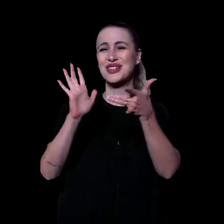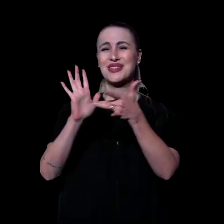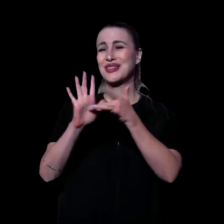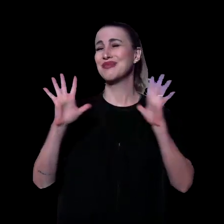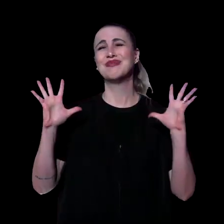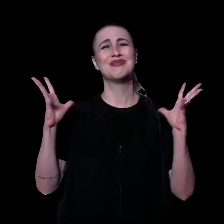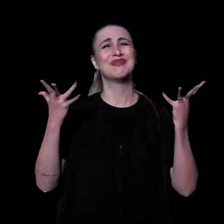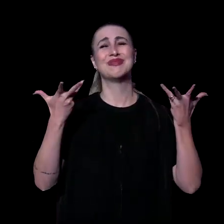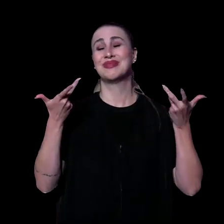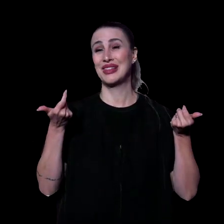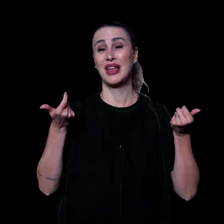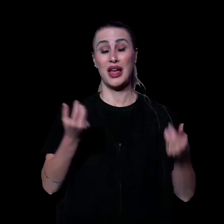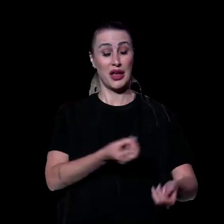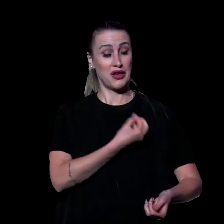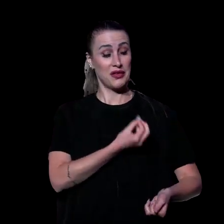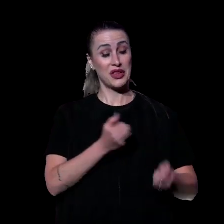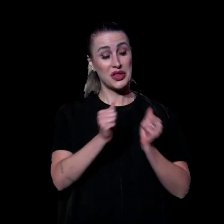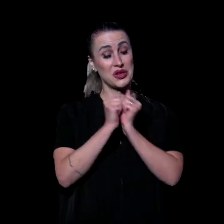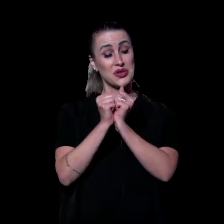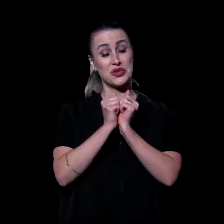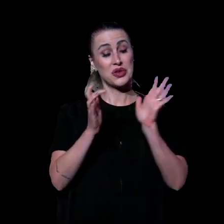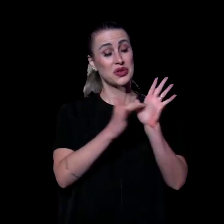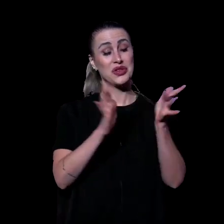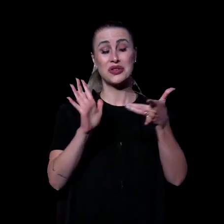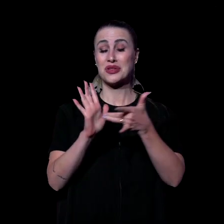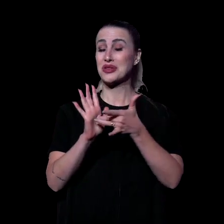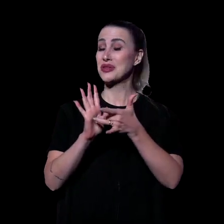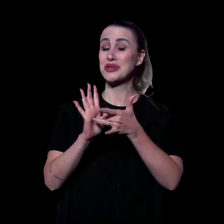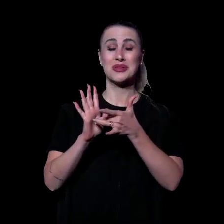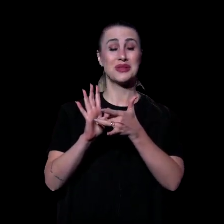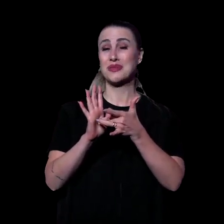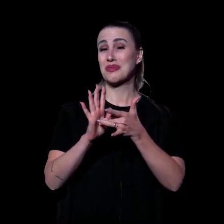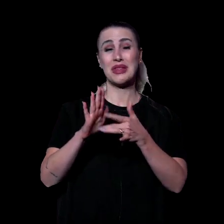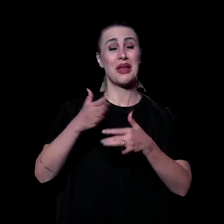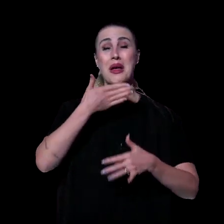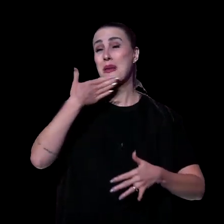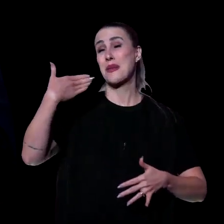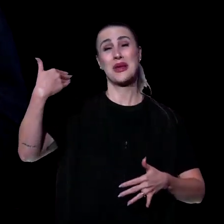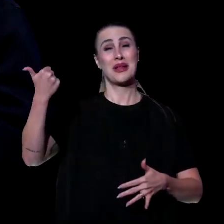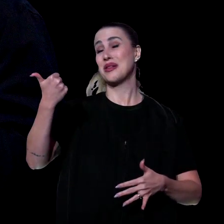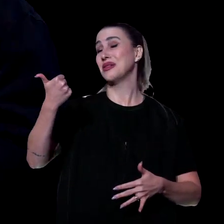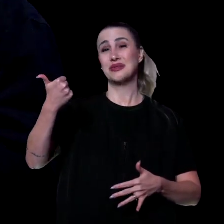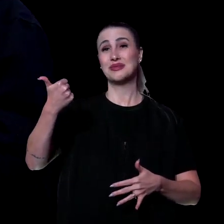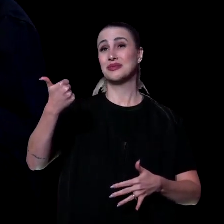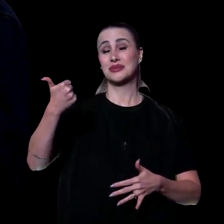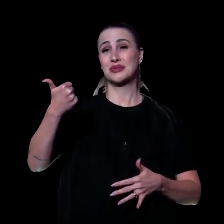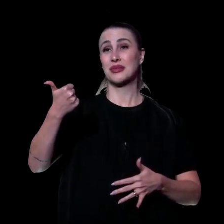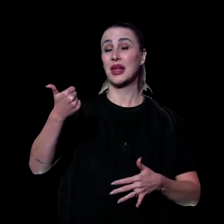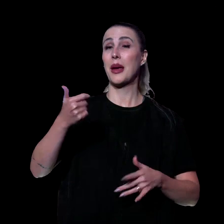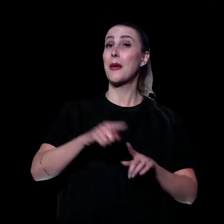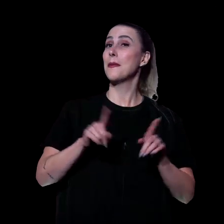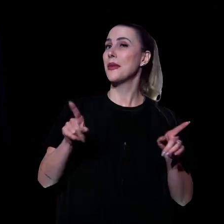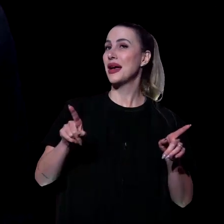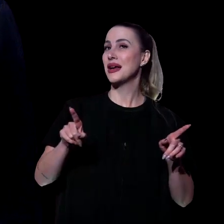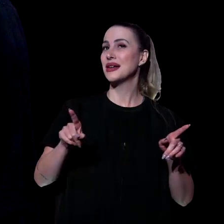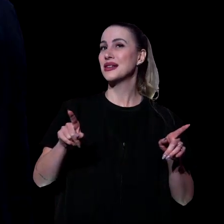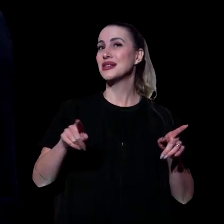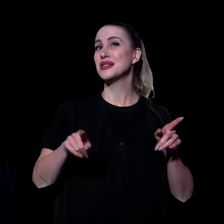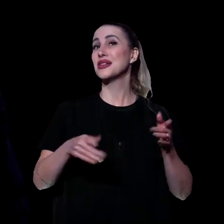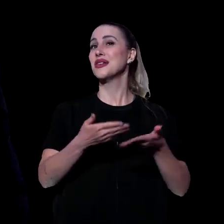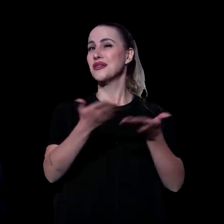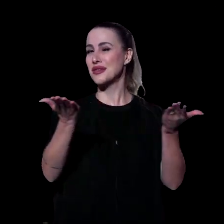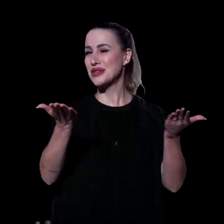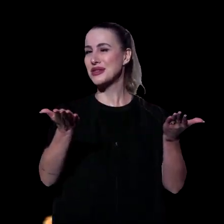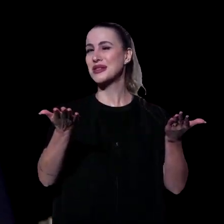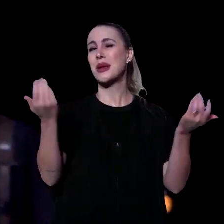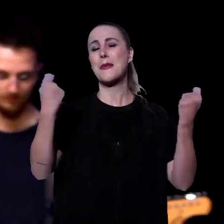experimentar. Mas não existe vida com Jesus sem compromisso com Ele. Não existe assim, ah não, eu vou na igreja, eu sinto e vou embora.